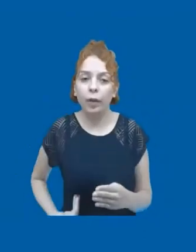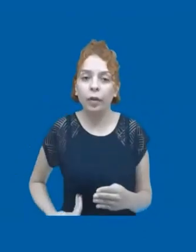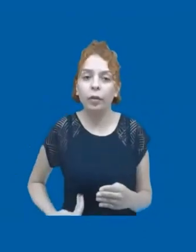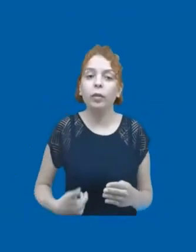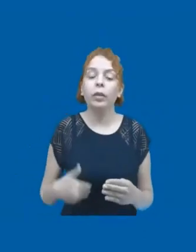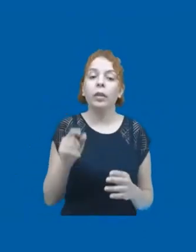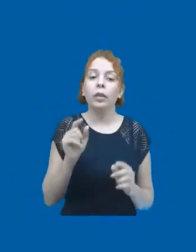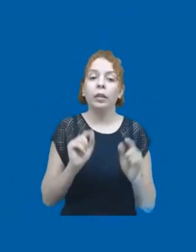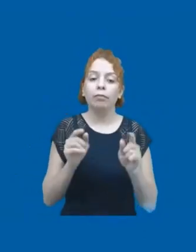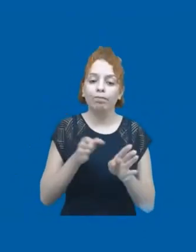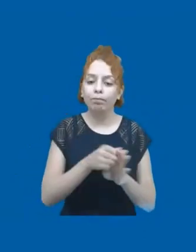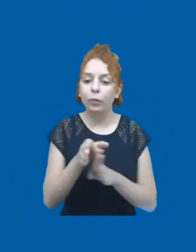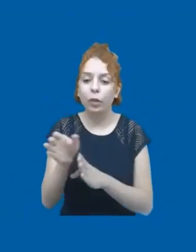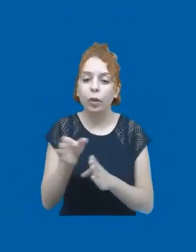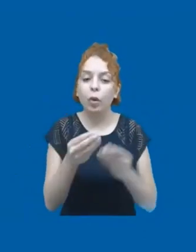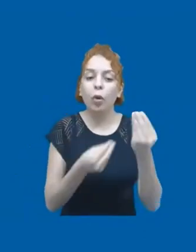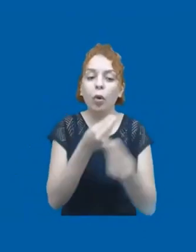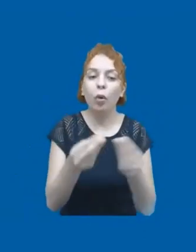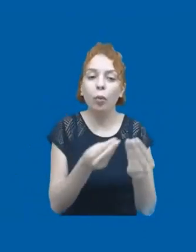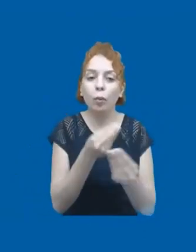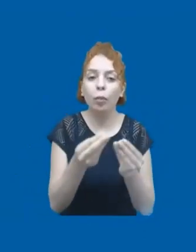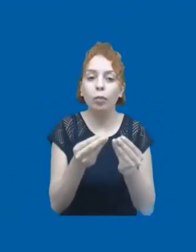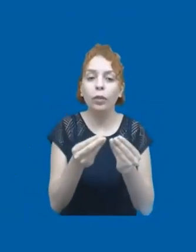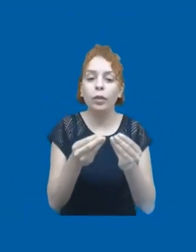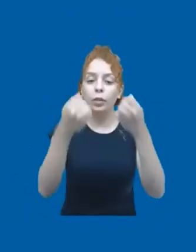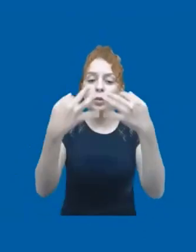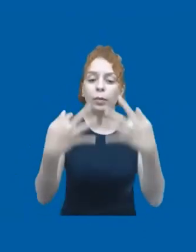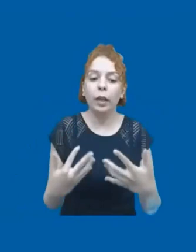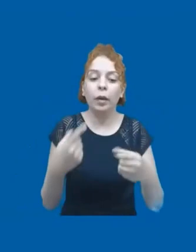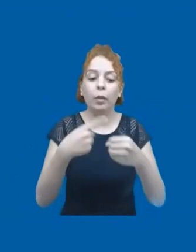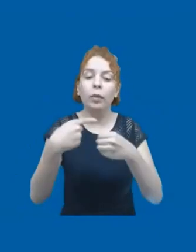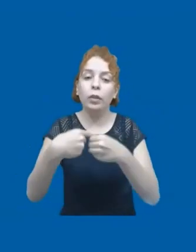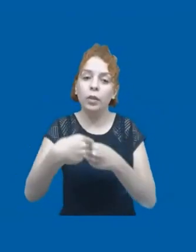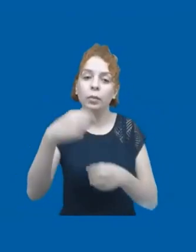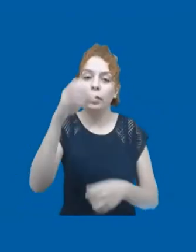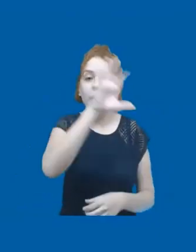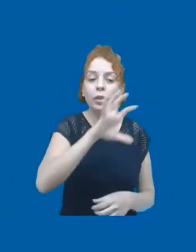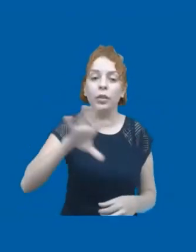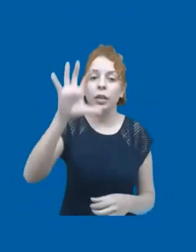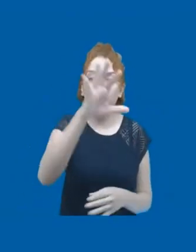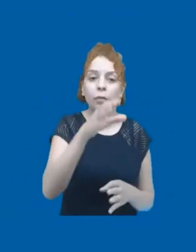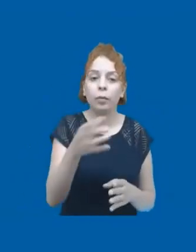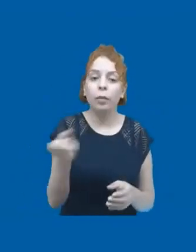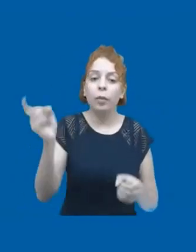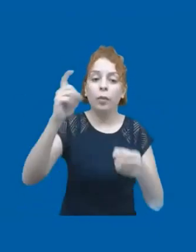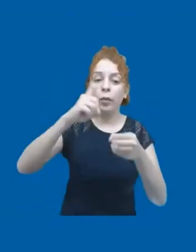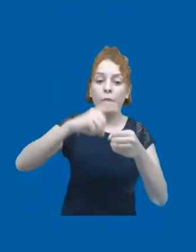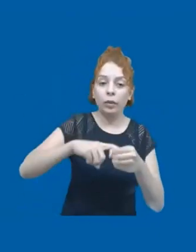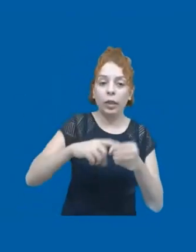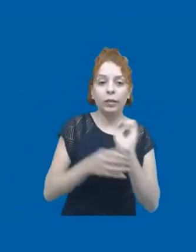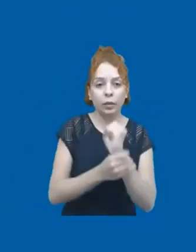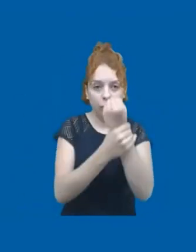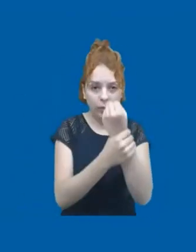que vai ser um grande norteador de dar diretrizes para que municípios e estados possam seguir essa retomada com segurança.